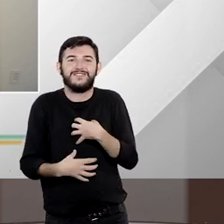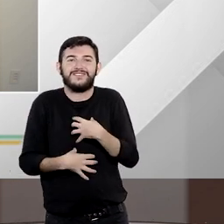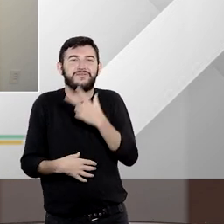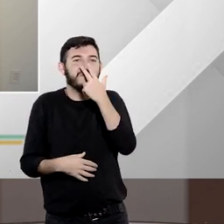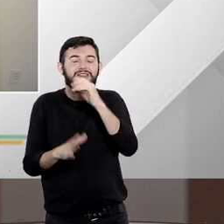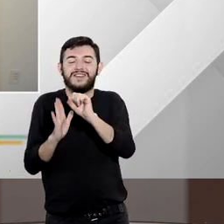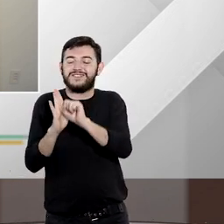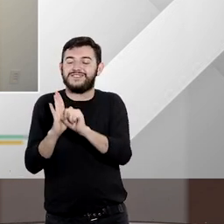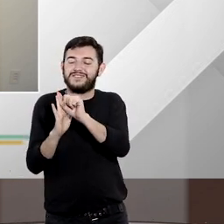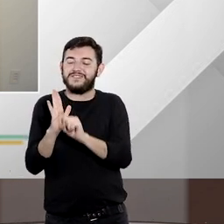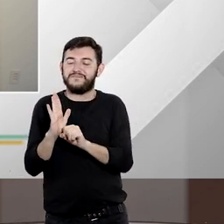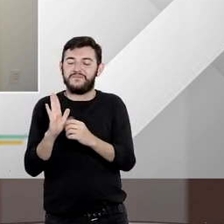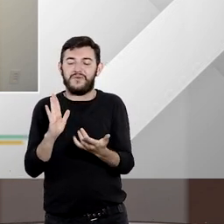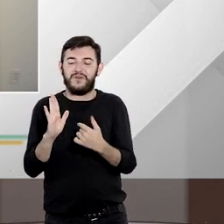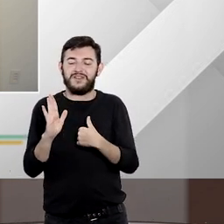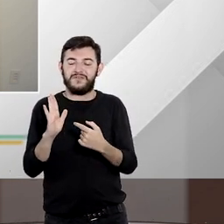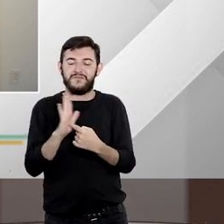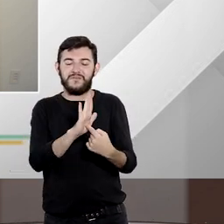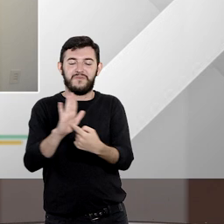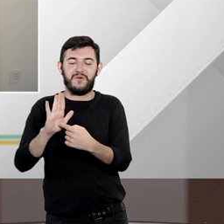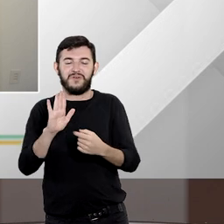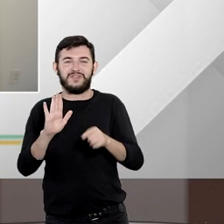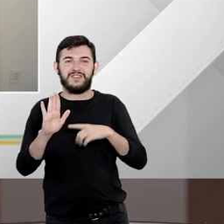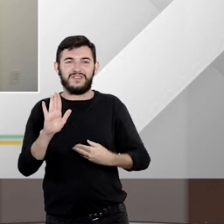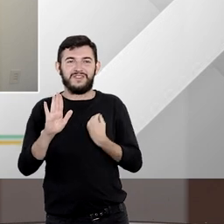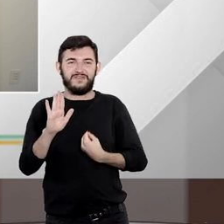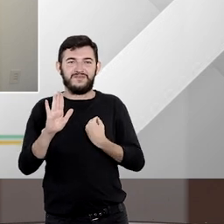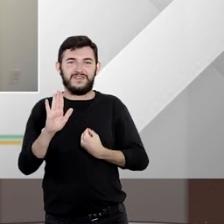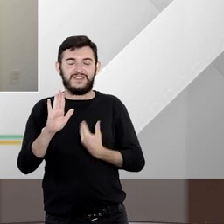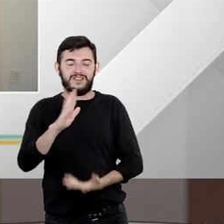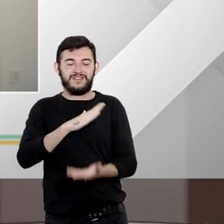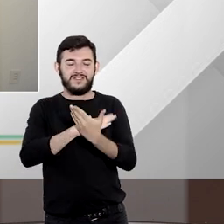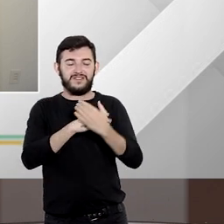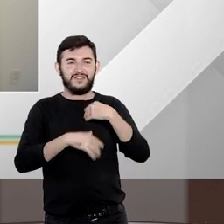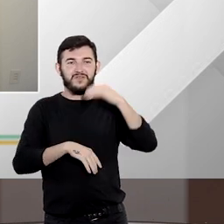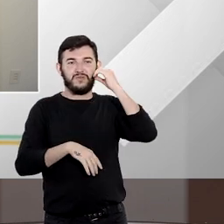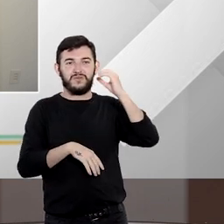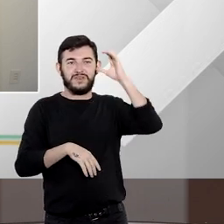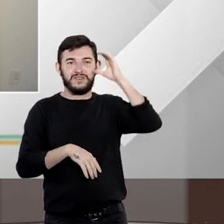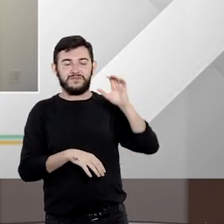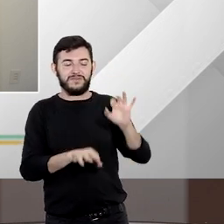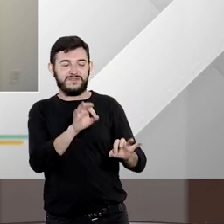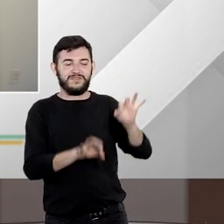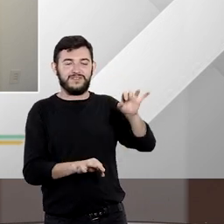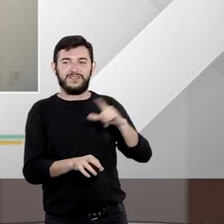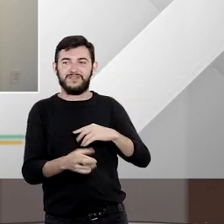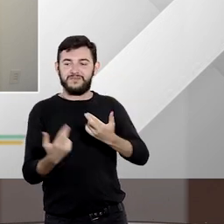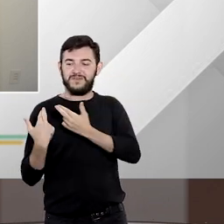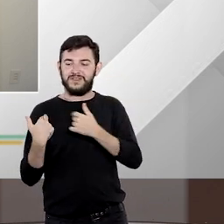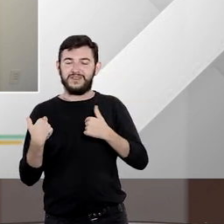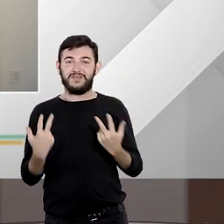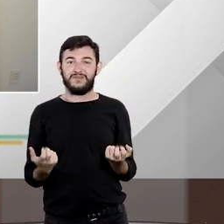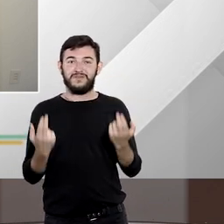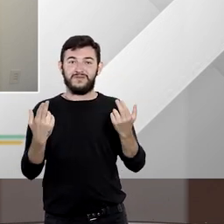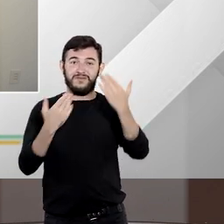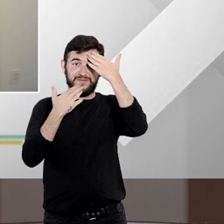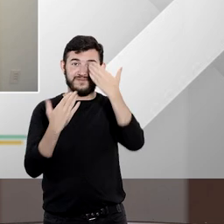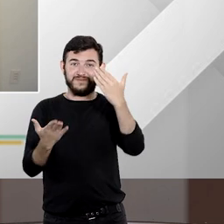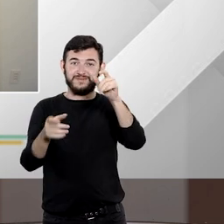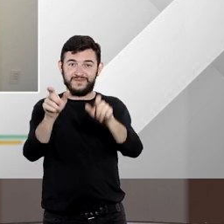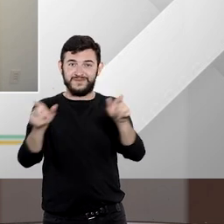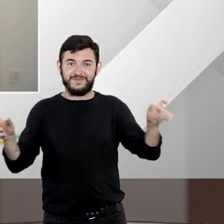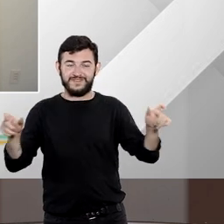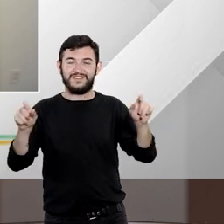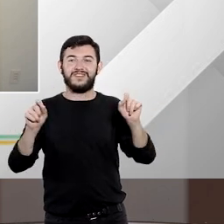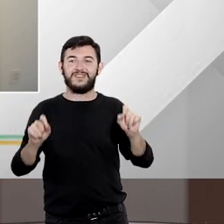simbólico de uma construção do conhecimento jurídico com muita responsabilidade então queria agradecer a todos vocês e agradecer os